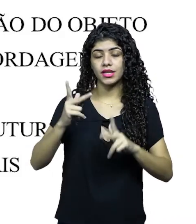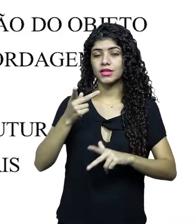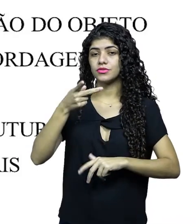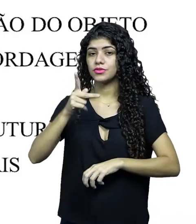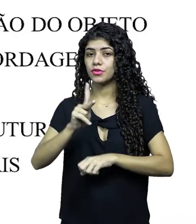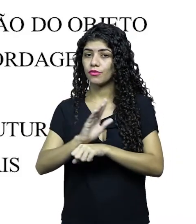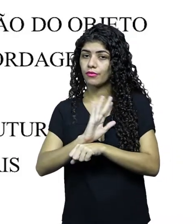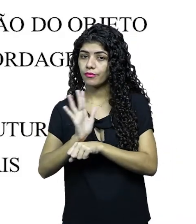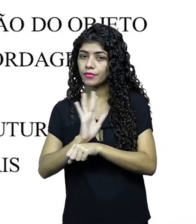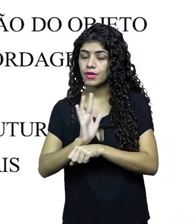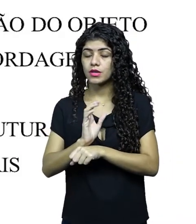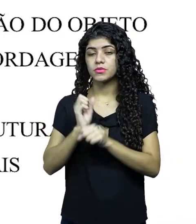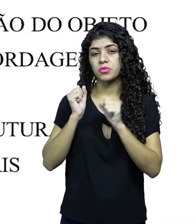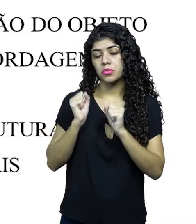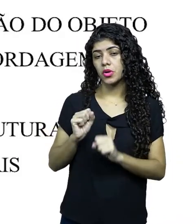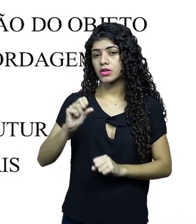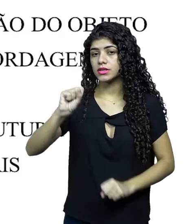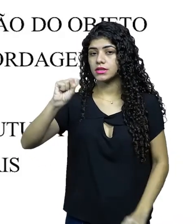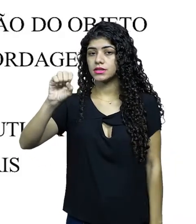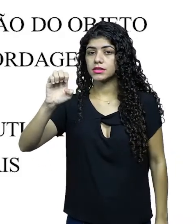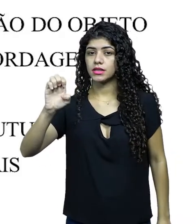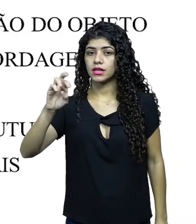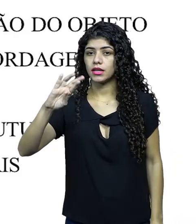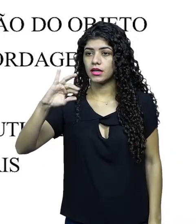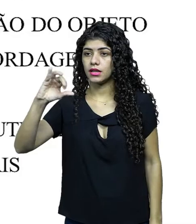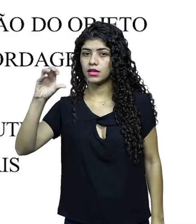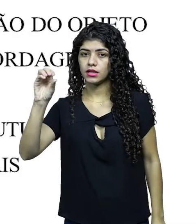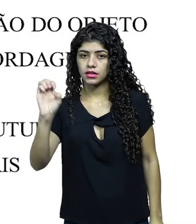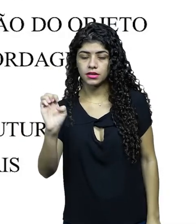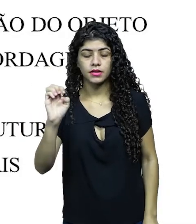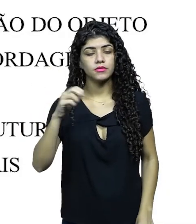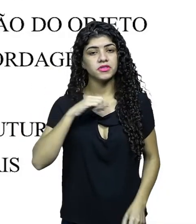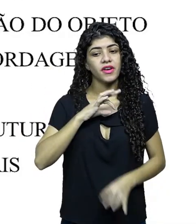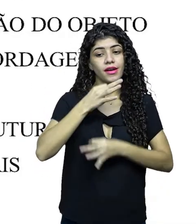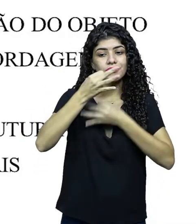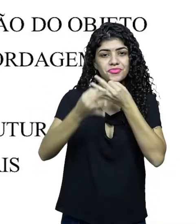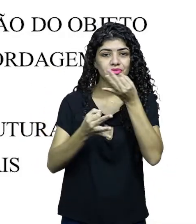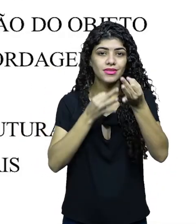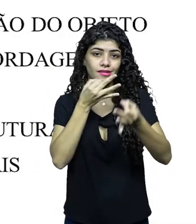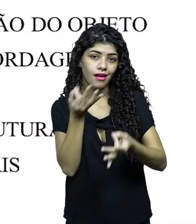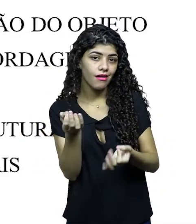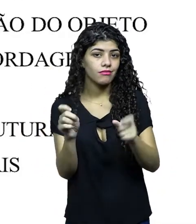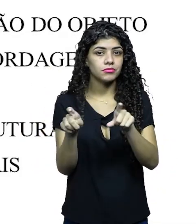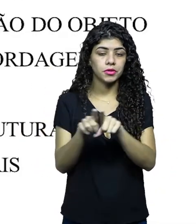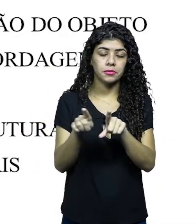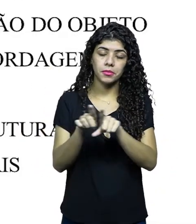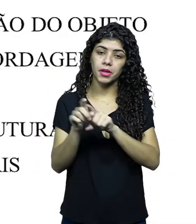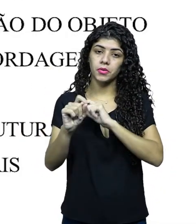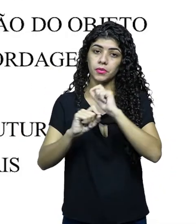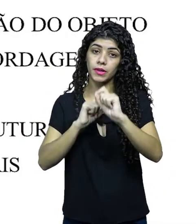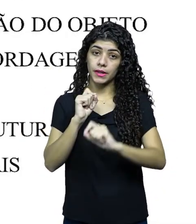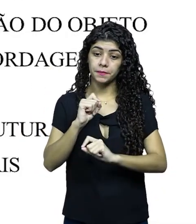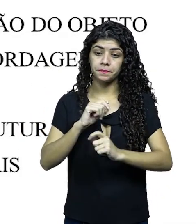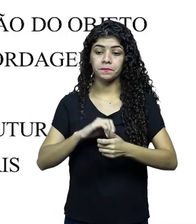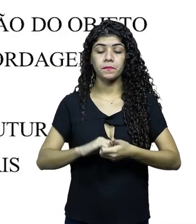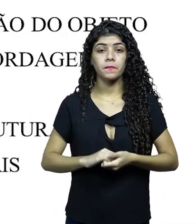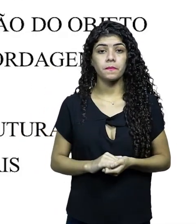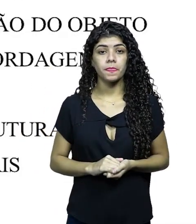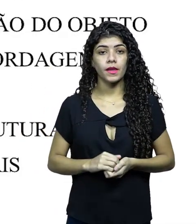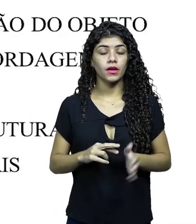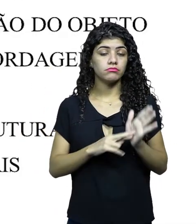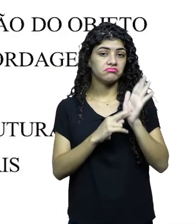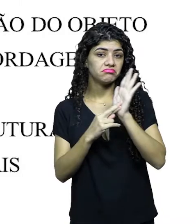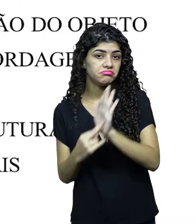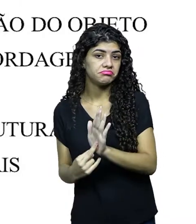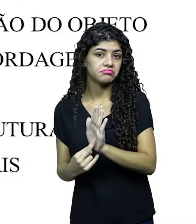formalizada sobre esse seu filme ou série, né? Que também pode ser uma obra seriada de documentário. Você vai indicar também aqui